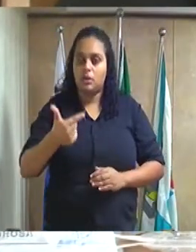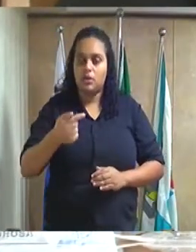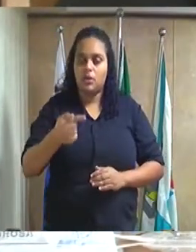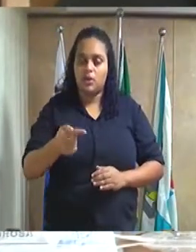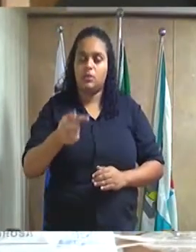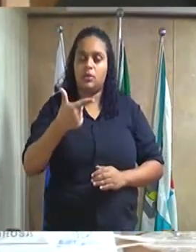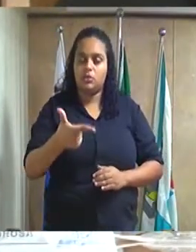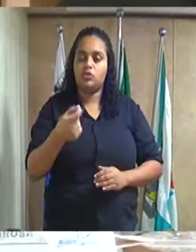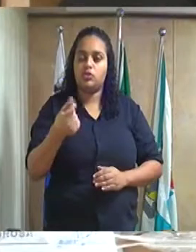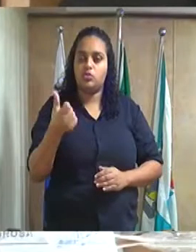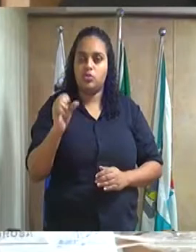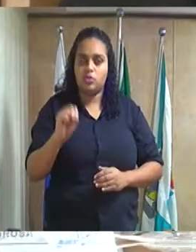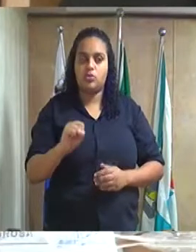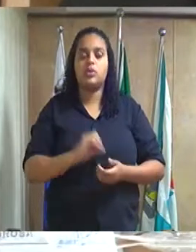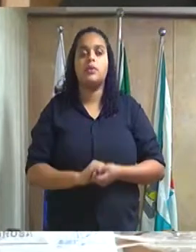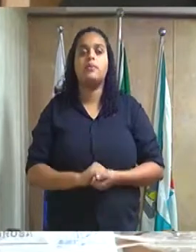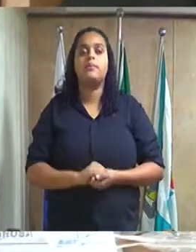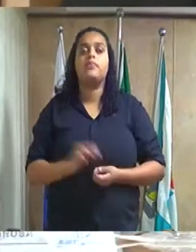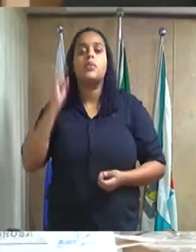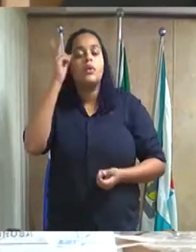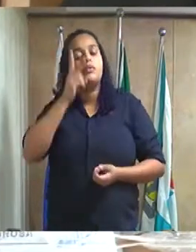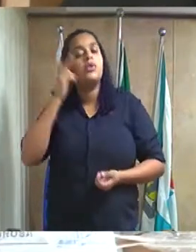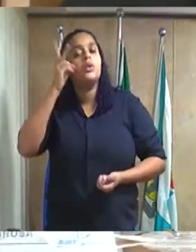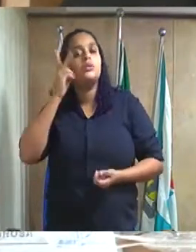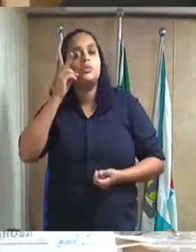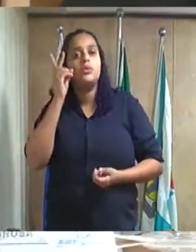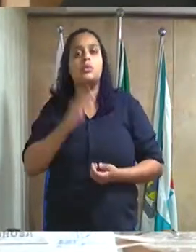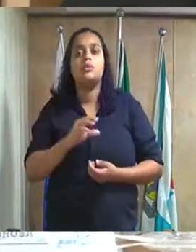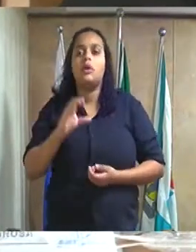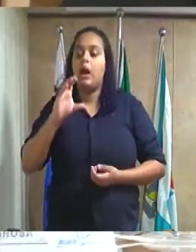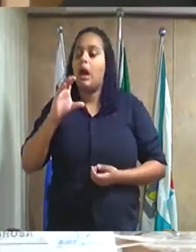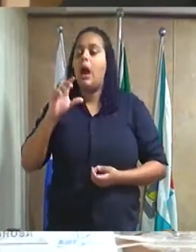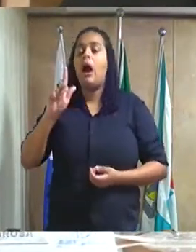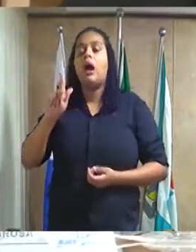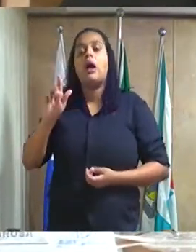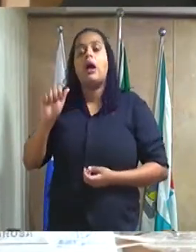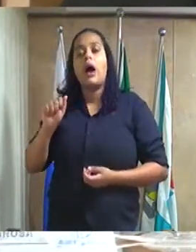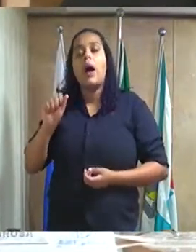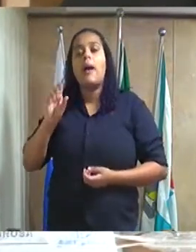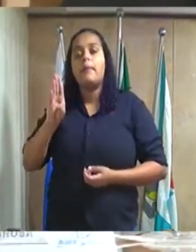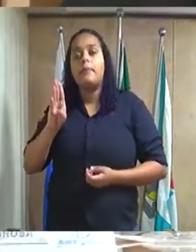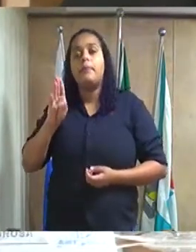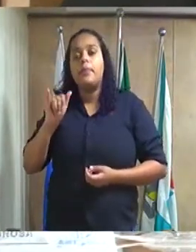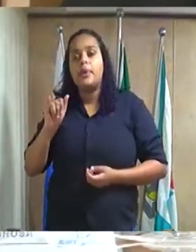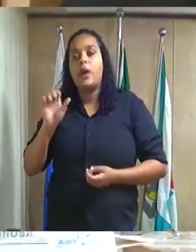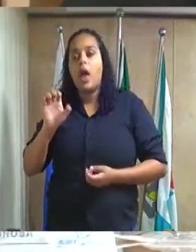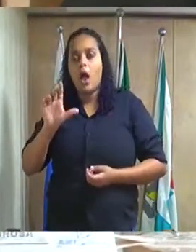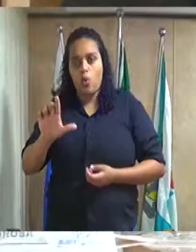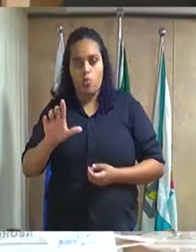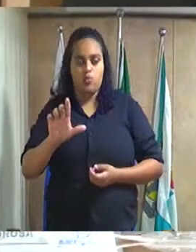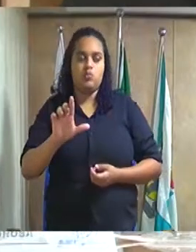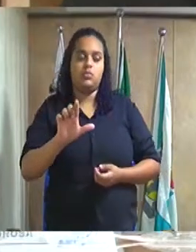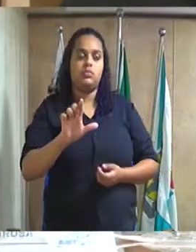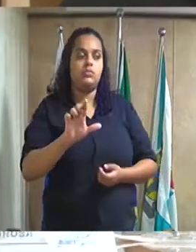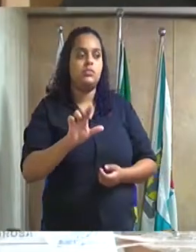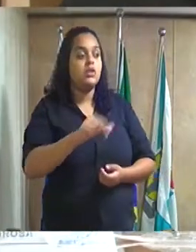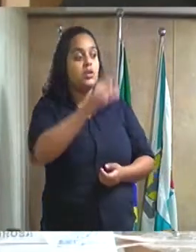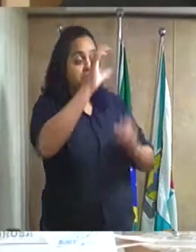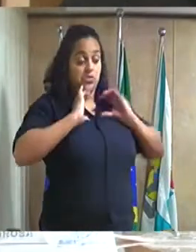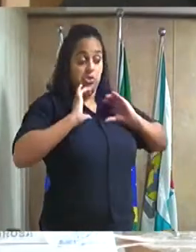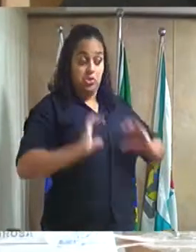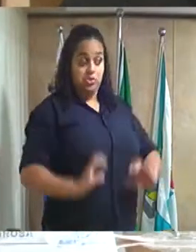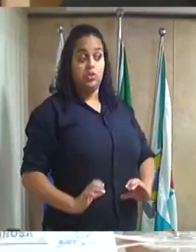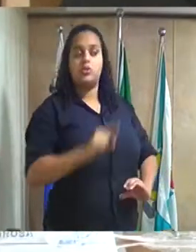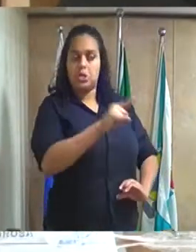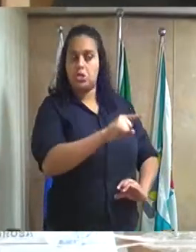do excelentíssimo senhor vereador Gabriel Beto Gabriel outorgando o título de cidadania do